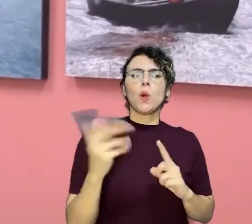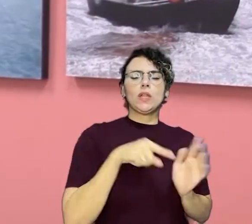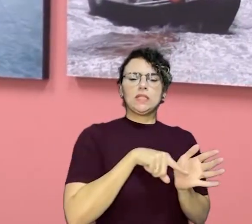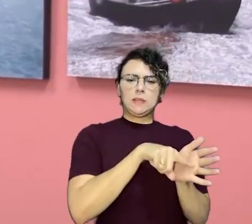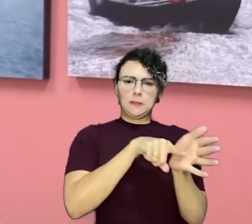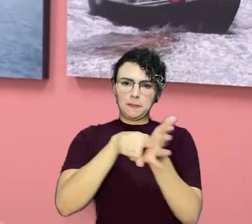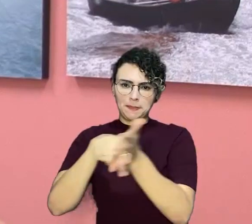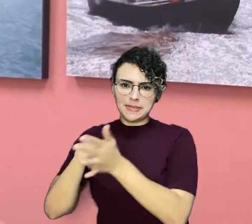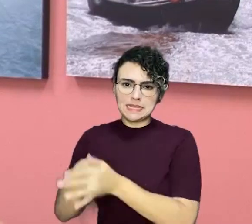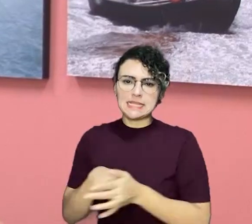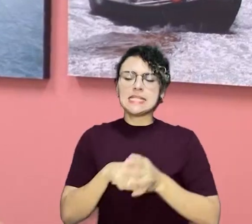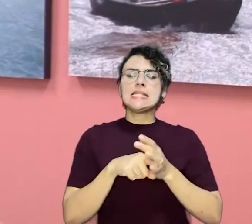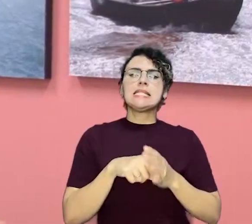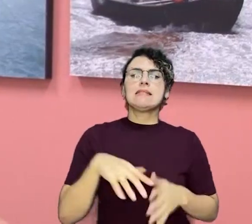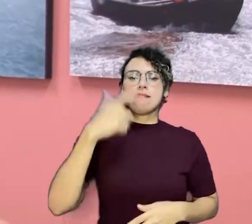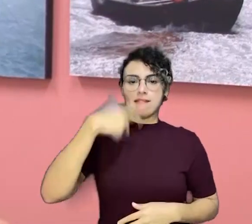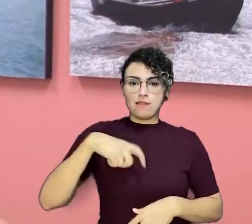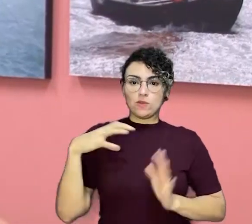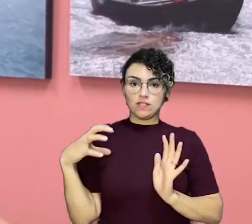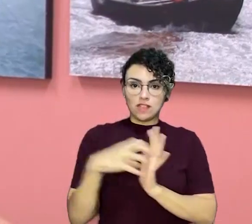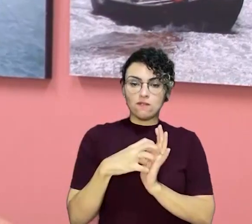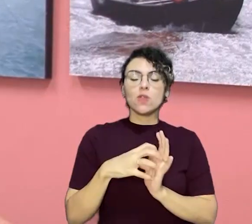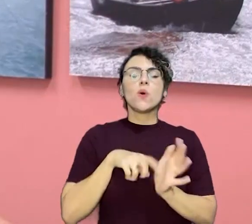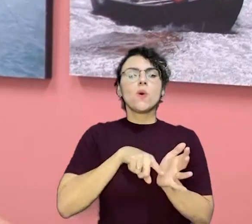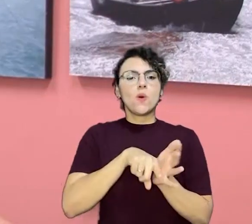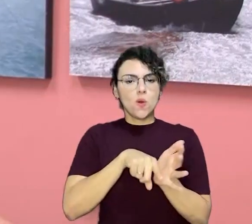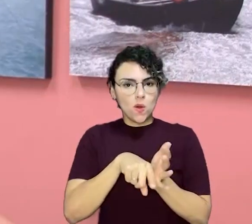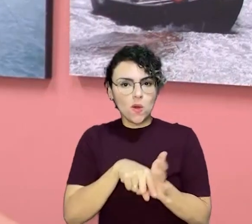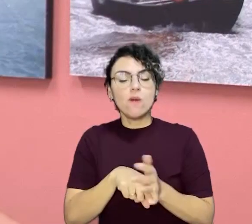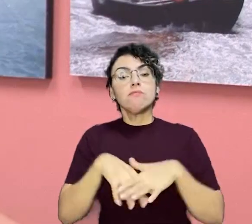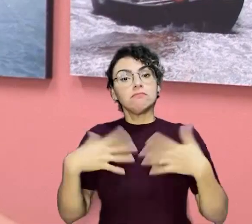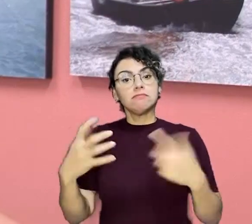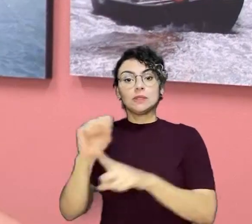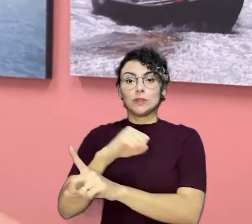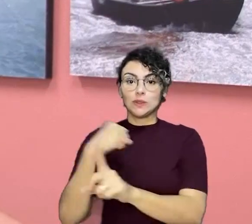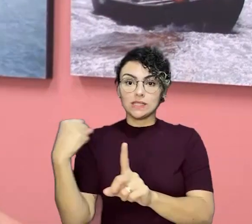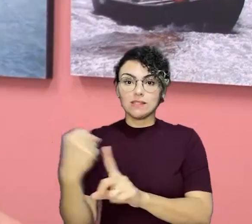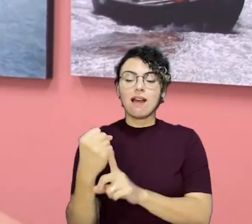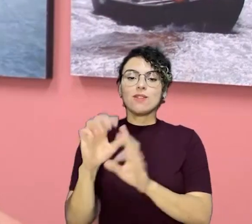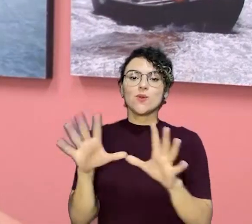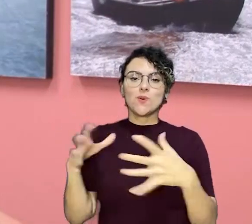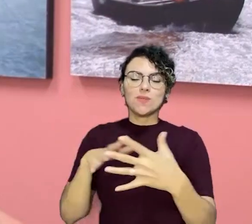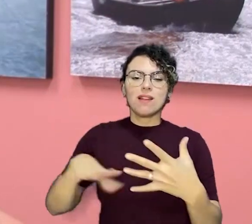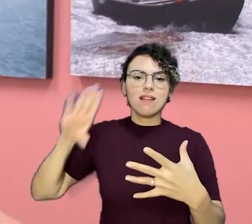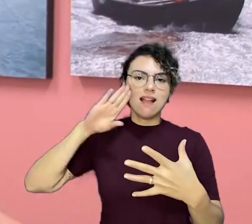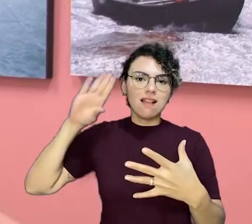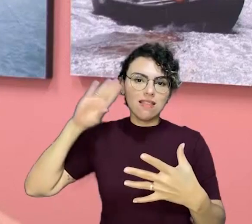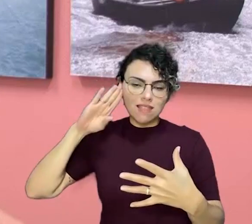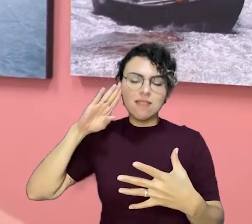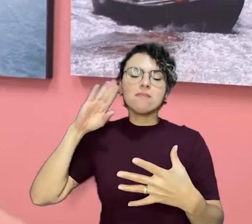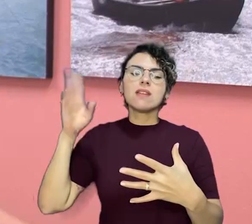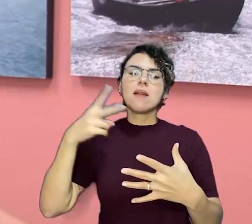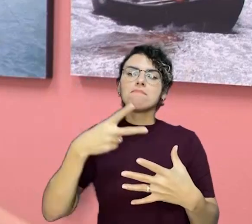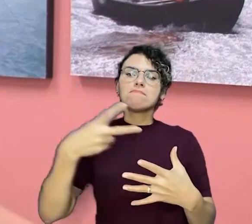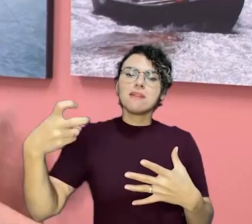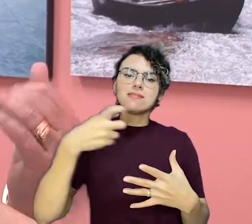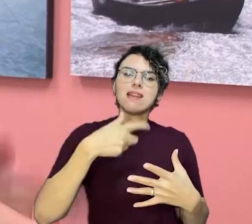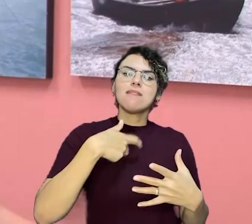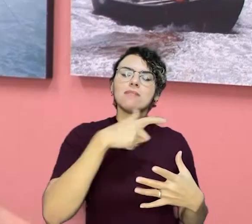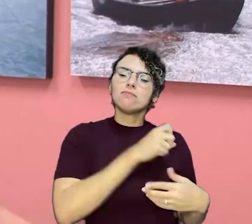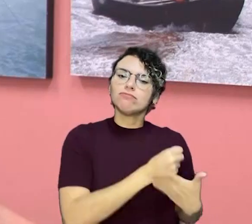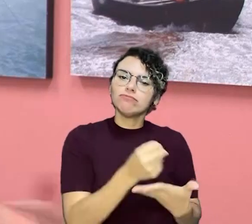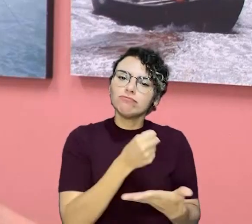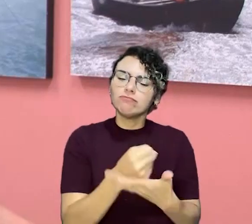todas as pesquisas de produção dos servidores da UFC. E assim a sociedade e a comunidade acadêmica